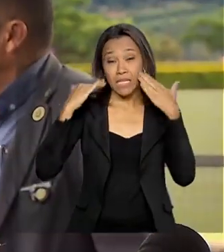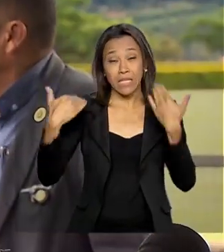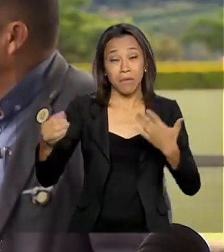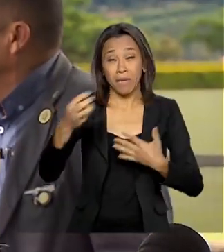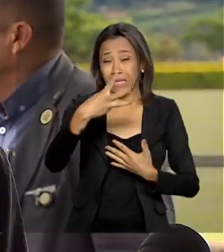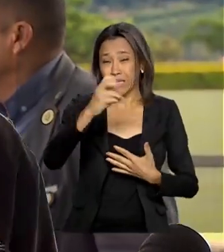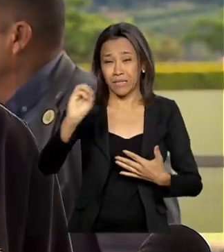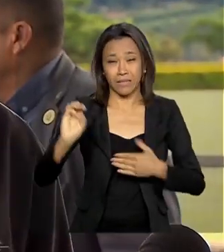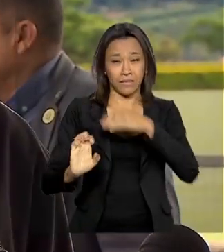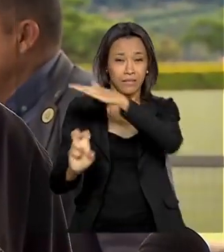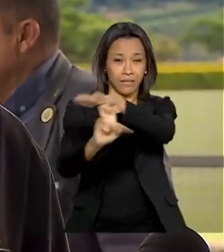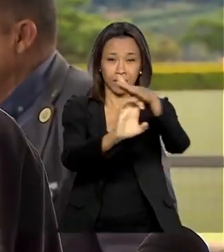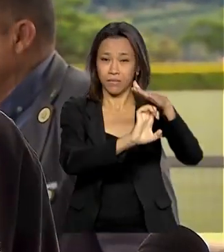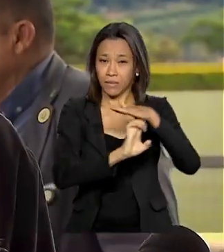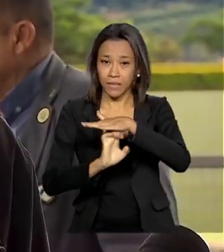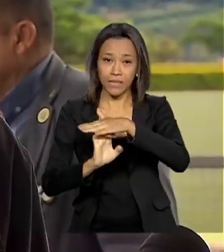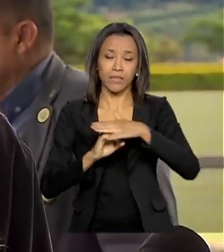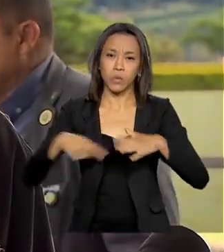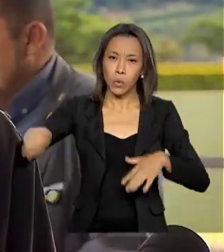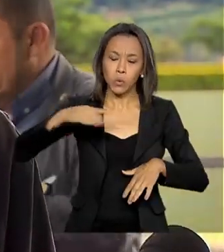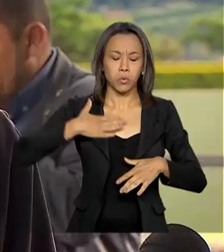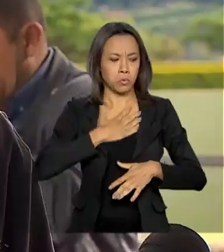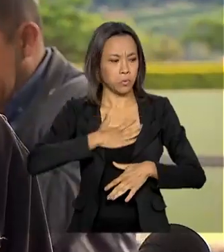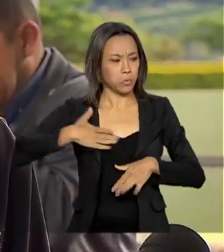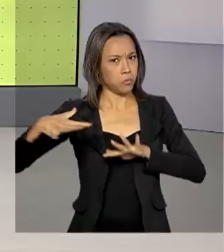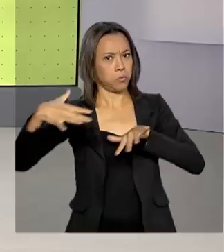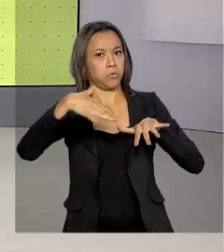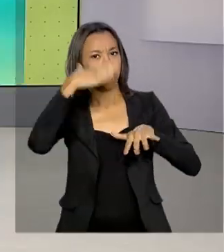Todos estão muito satisfeitos e estão confiando no Brasil.